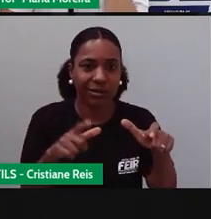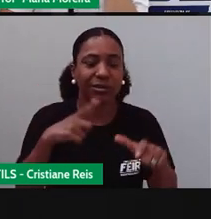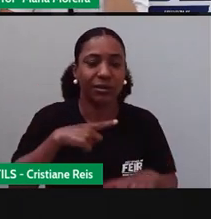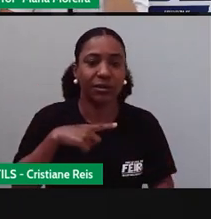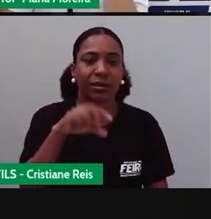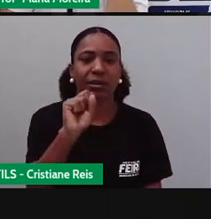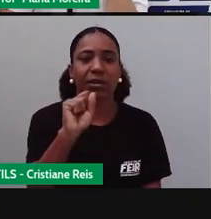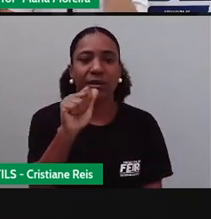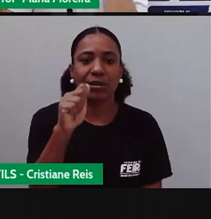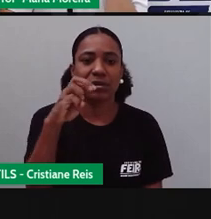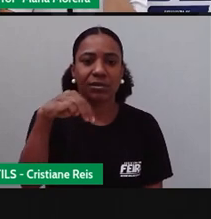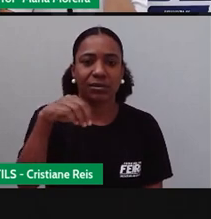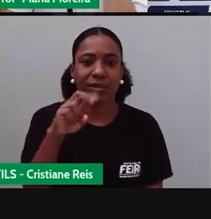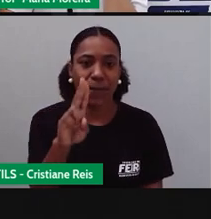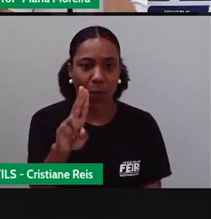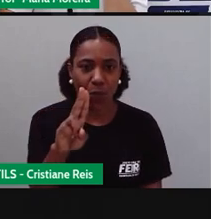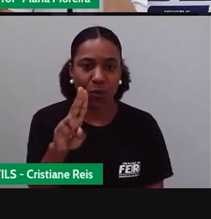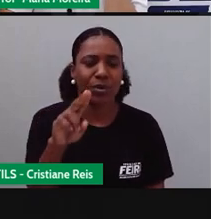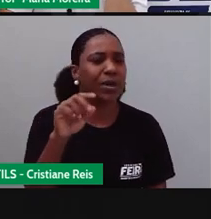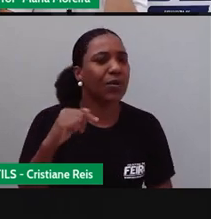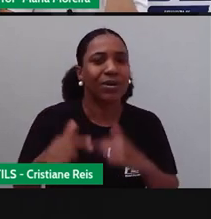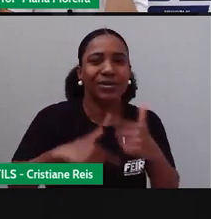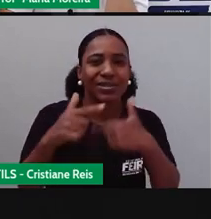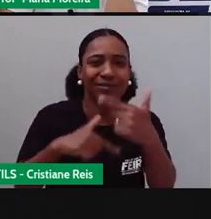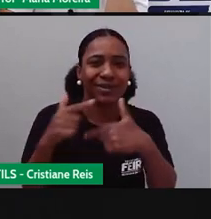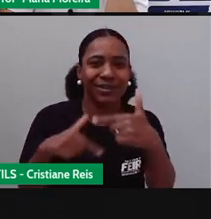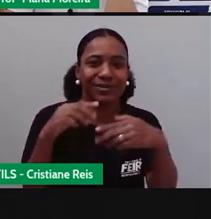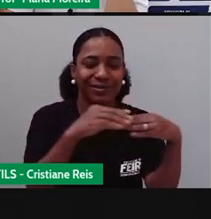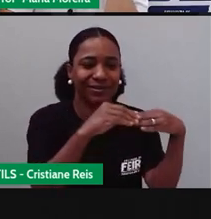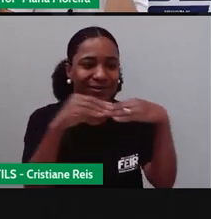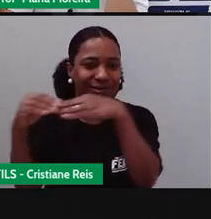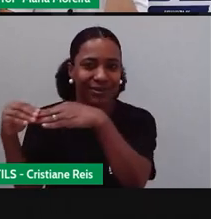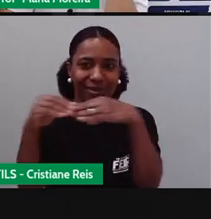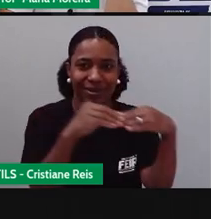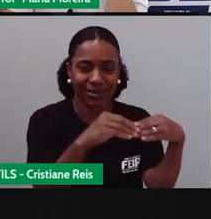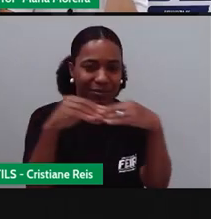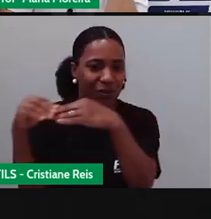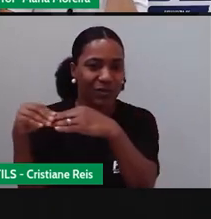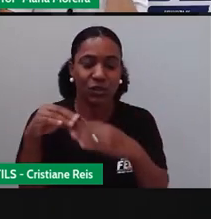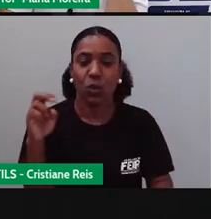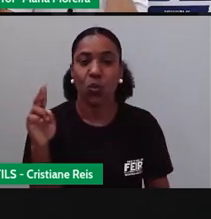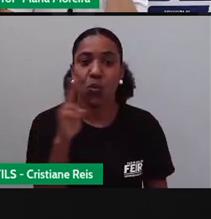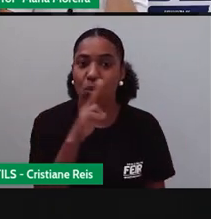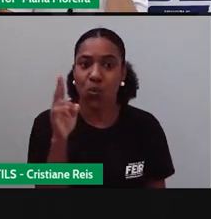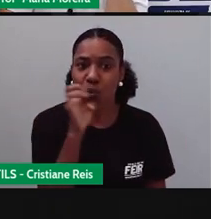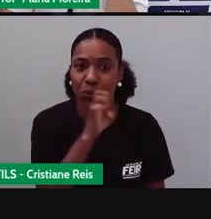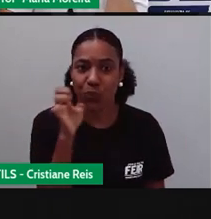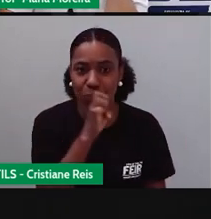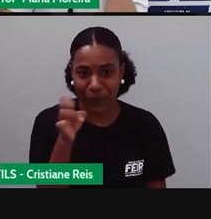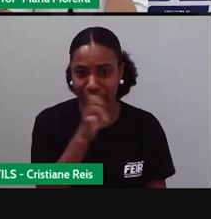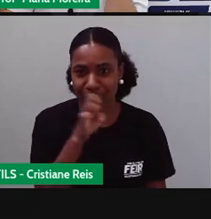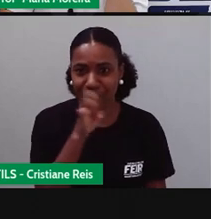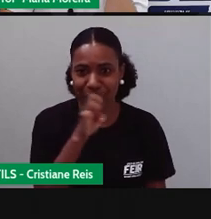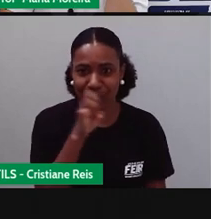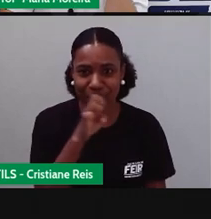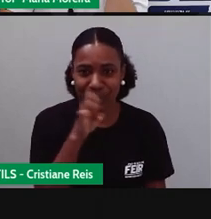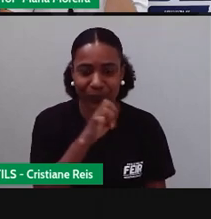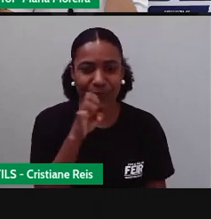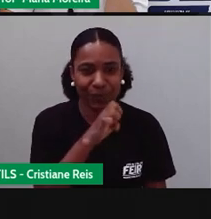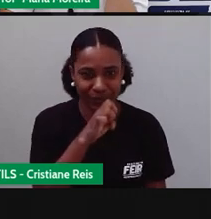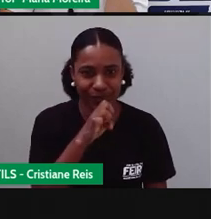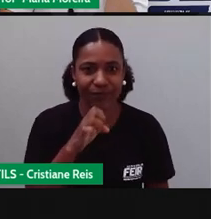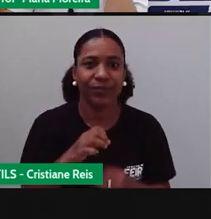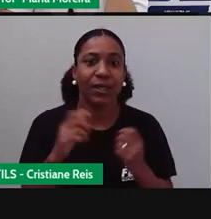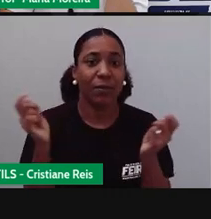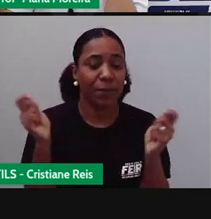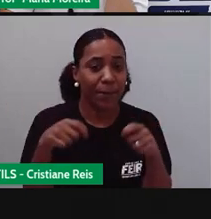o Serviço de Atendimento Móvel de Urgência, que a Prota já falou, que é o significava que é a sigla. que consta com ambulâncias e também com